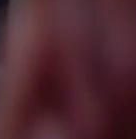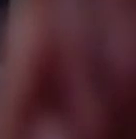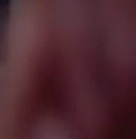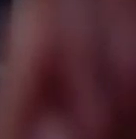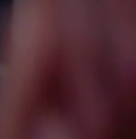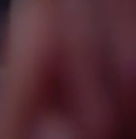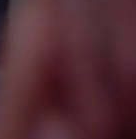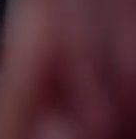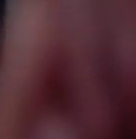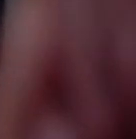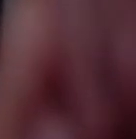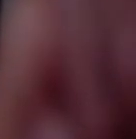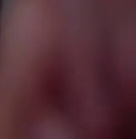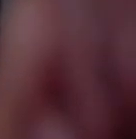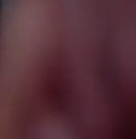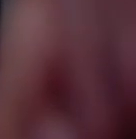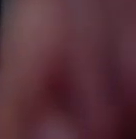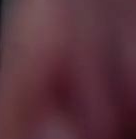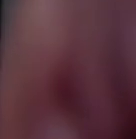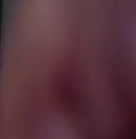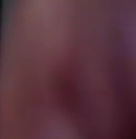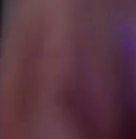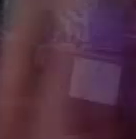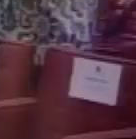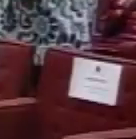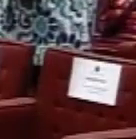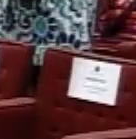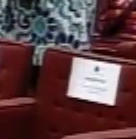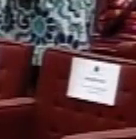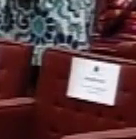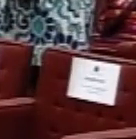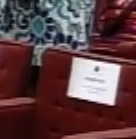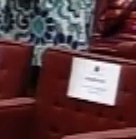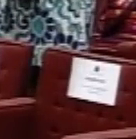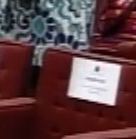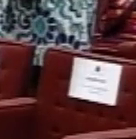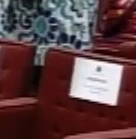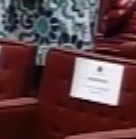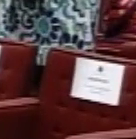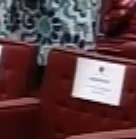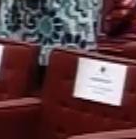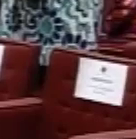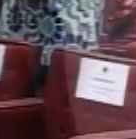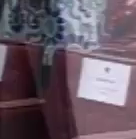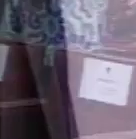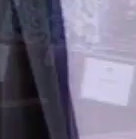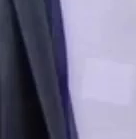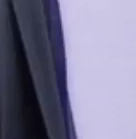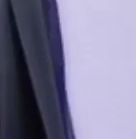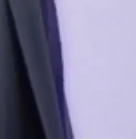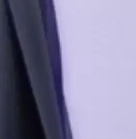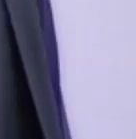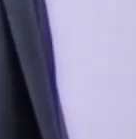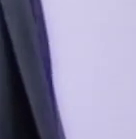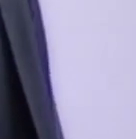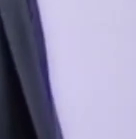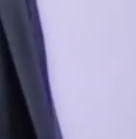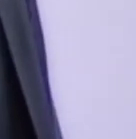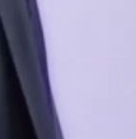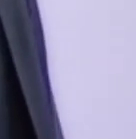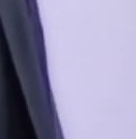da forma mais segura possível, contando com elementos e elementos